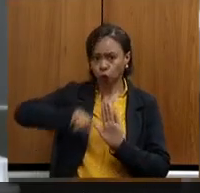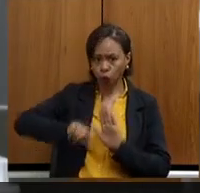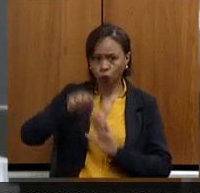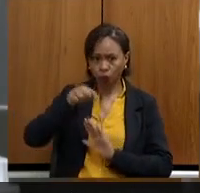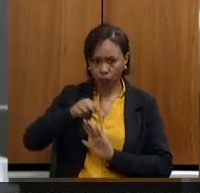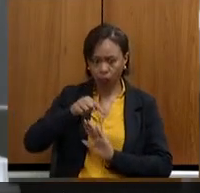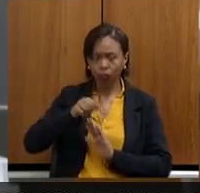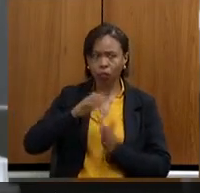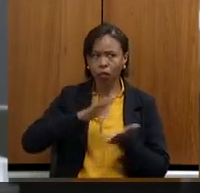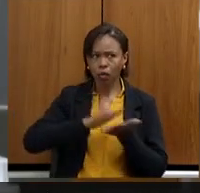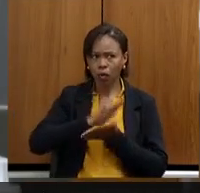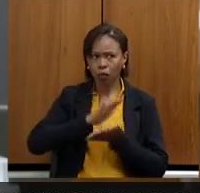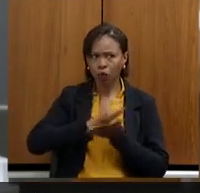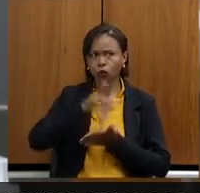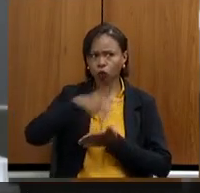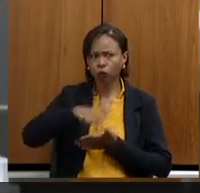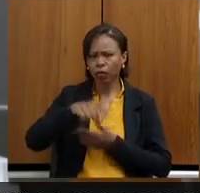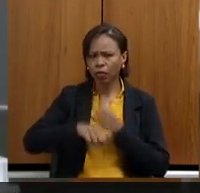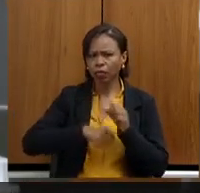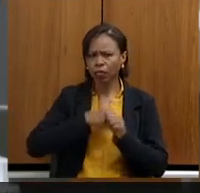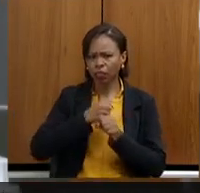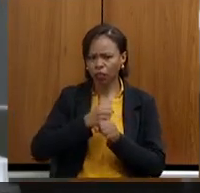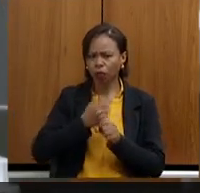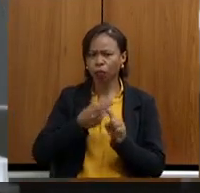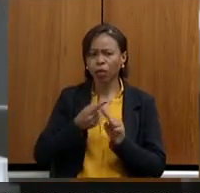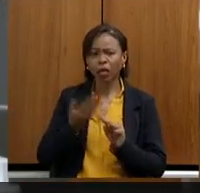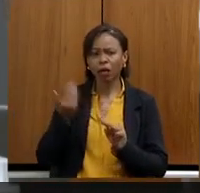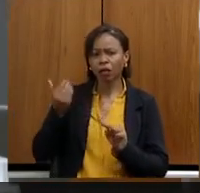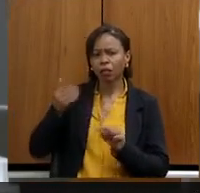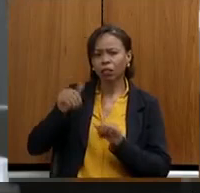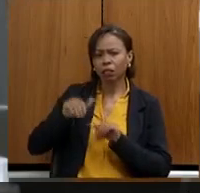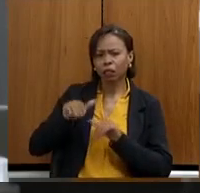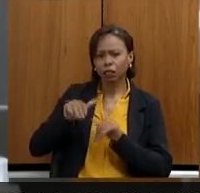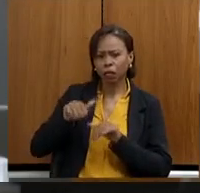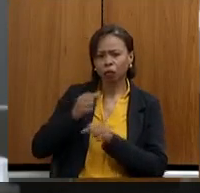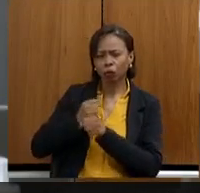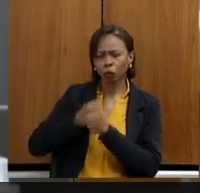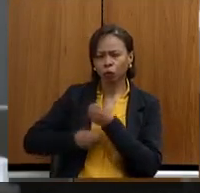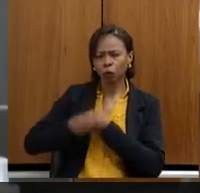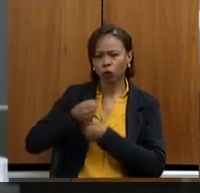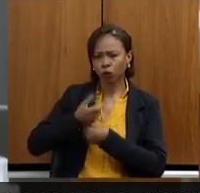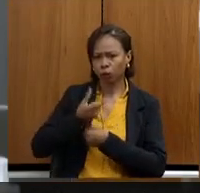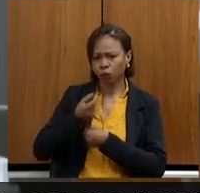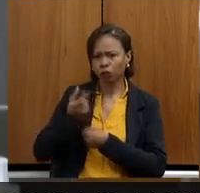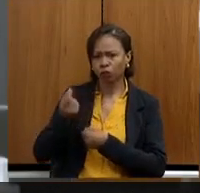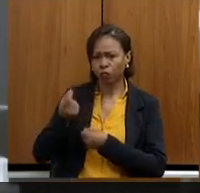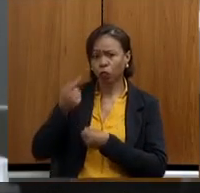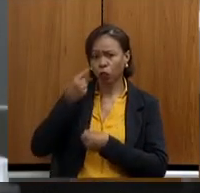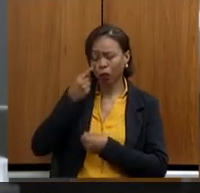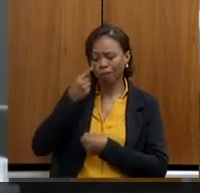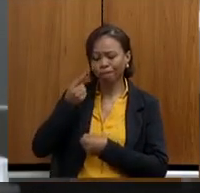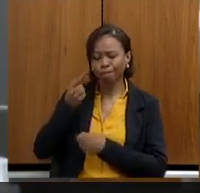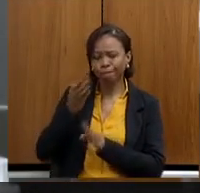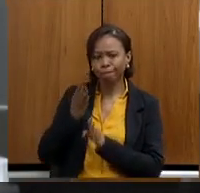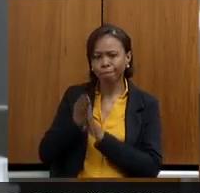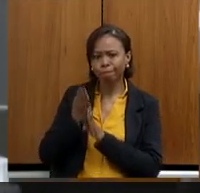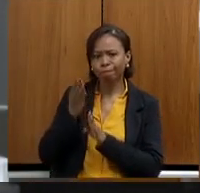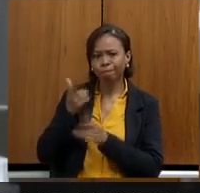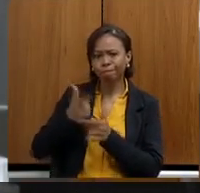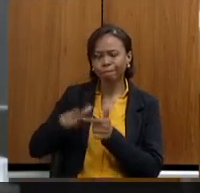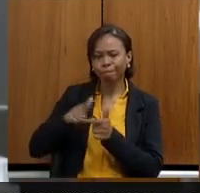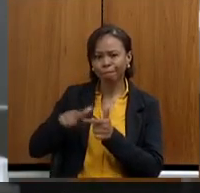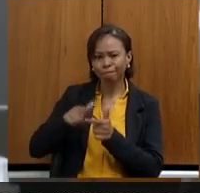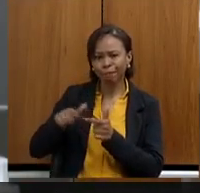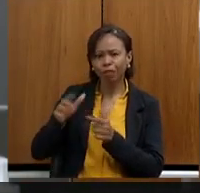Na verdade, ela foi publicada em setembro do ano passado, quando nós detectamos que ela tinha problemas de avaliação de impacto regulatório.